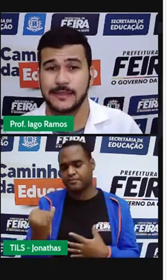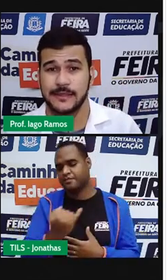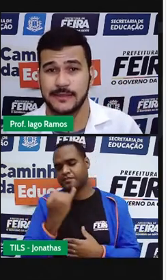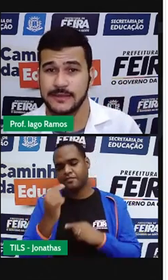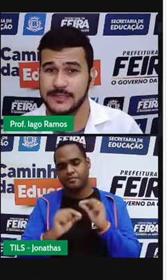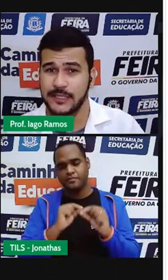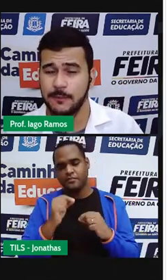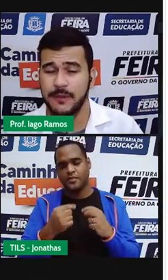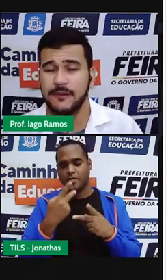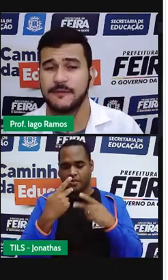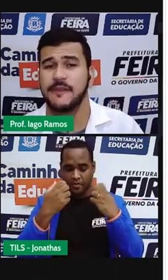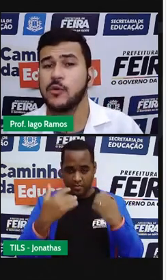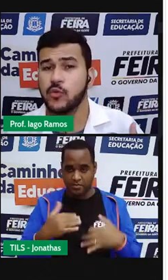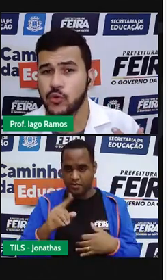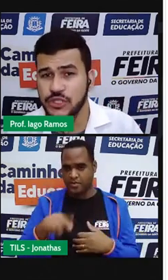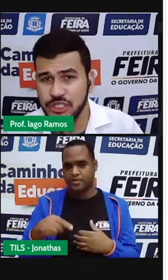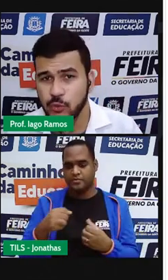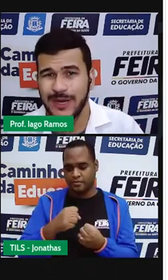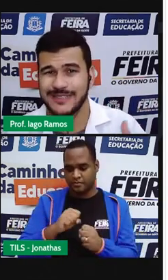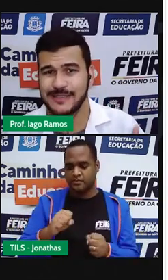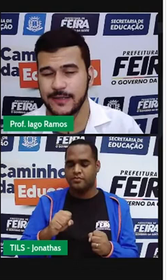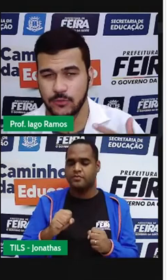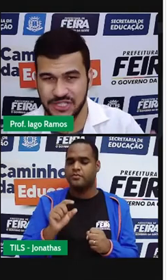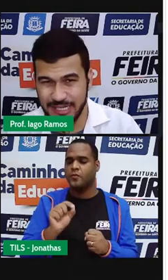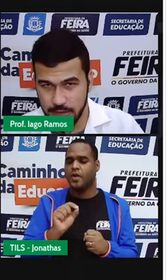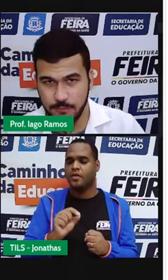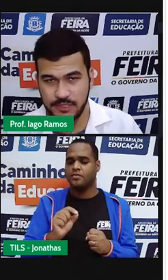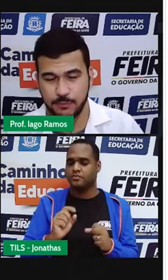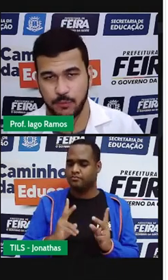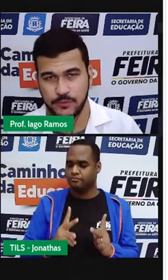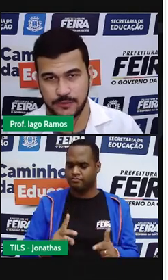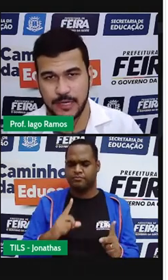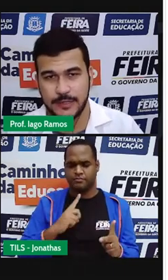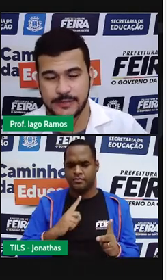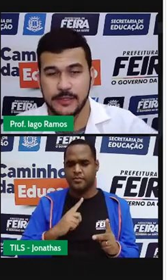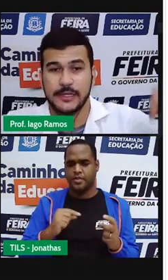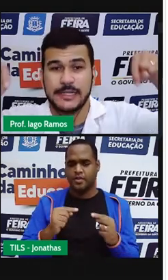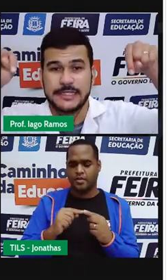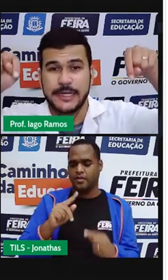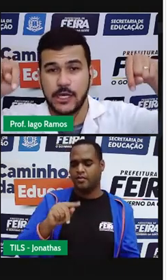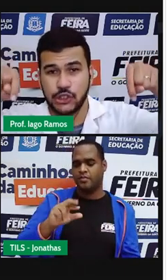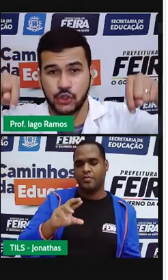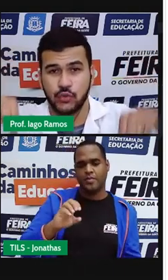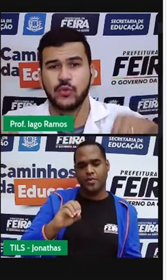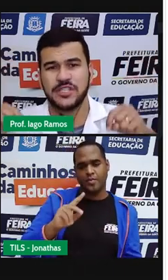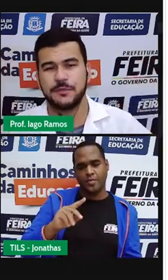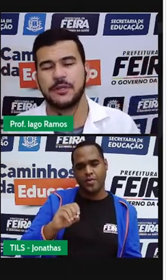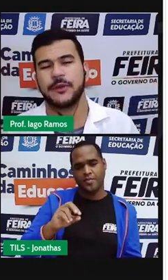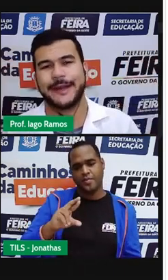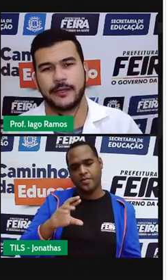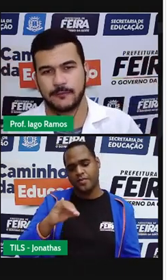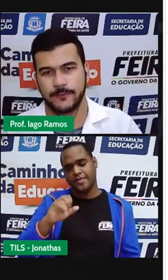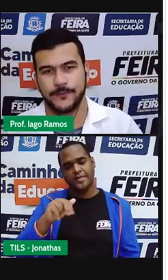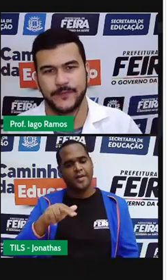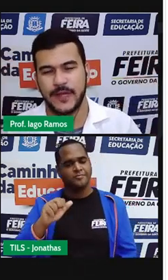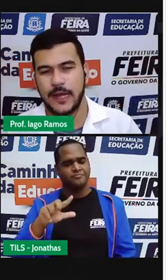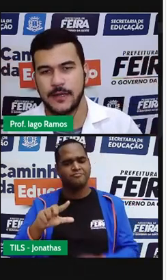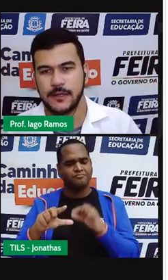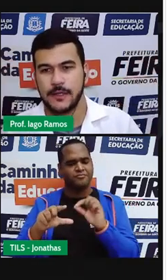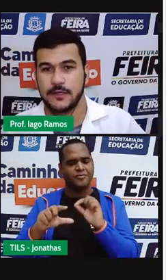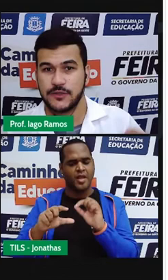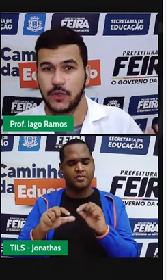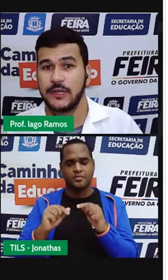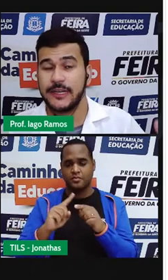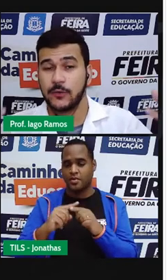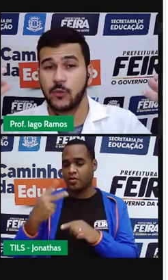que as grandezas também vão continuar sendo diretamente proporcionais se as duas diminuírem. Tá?